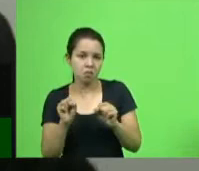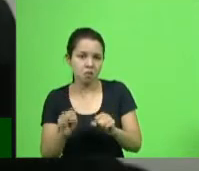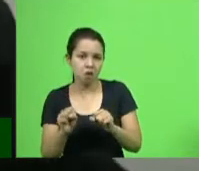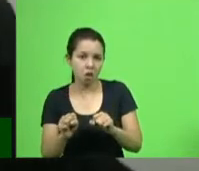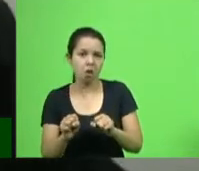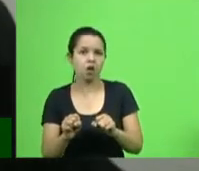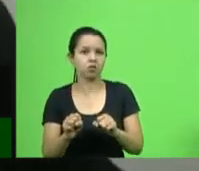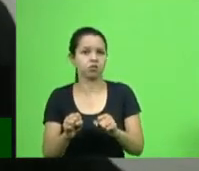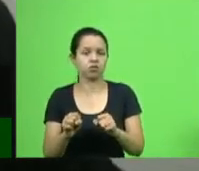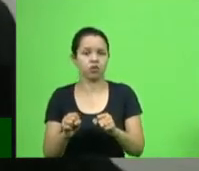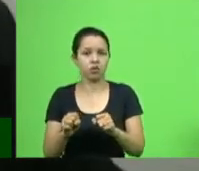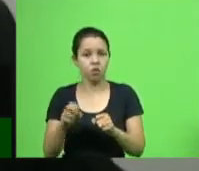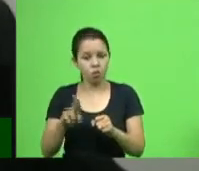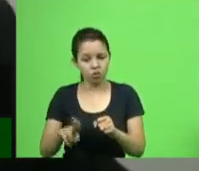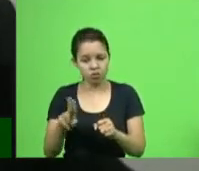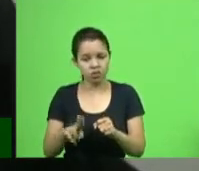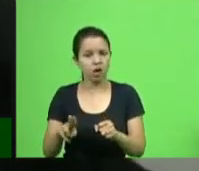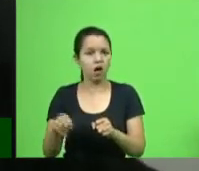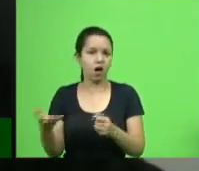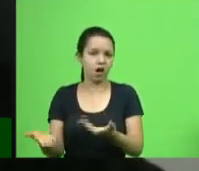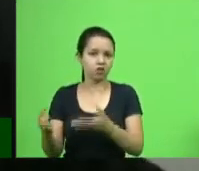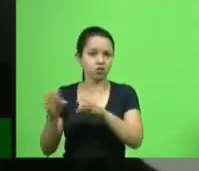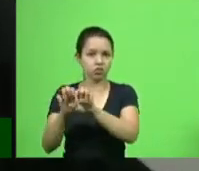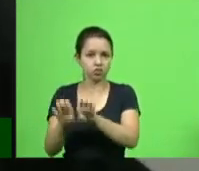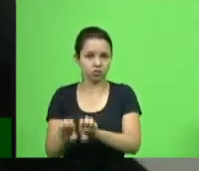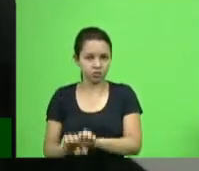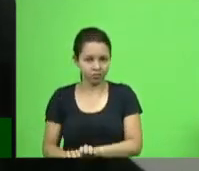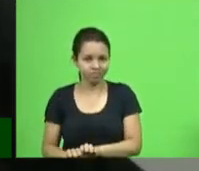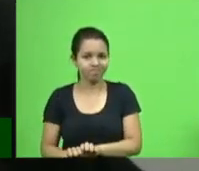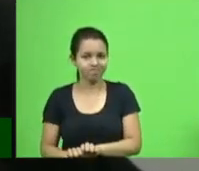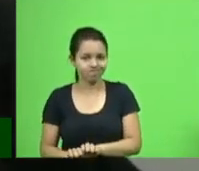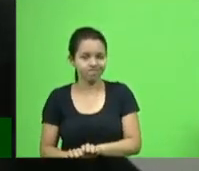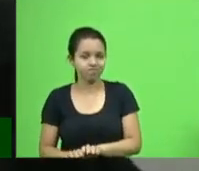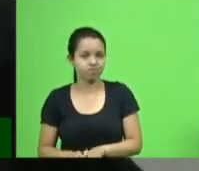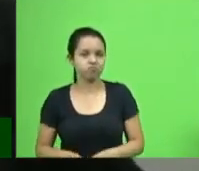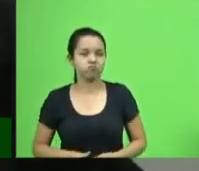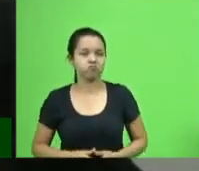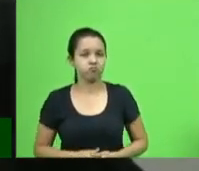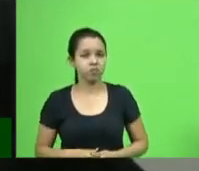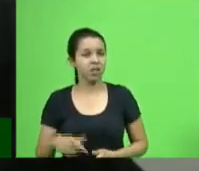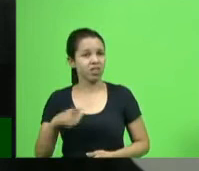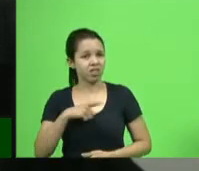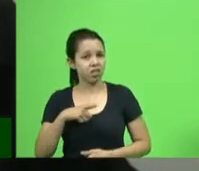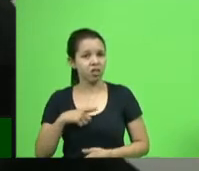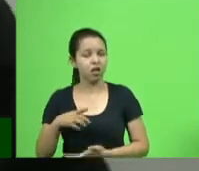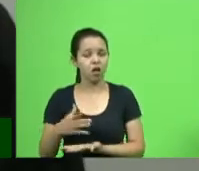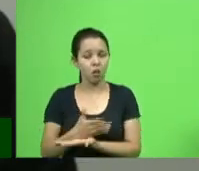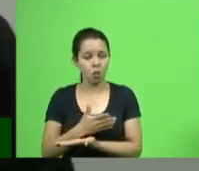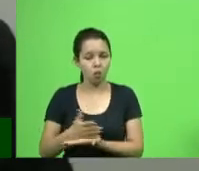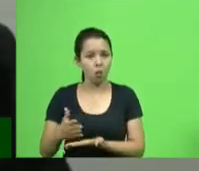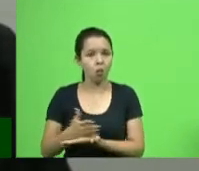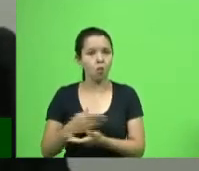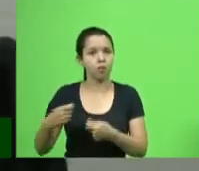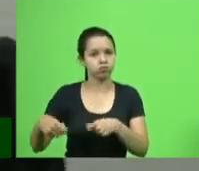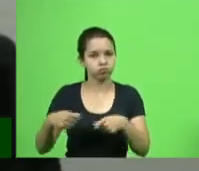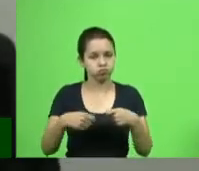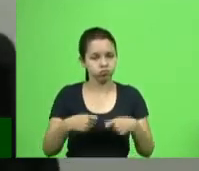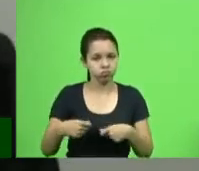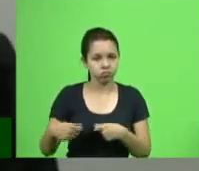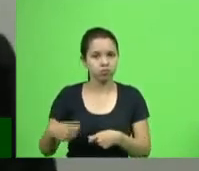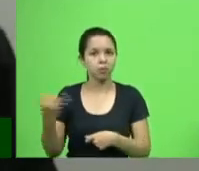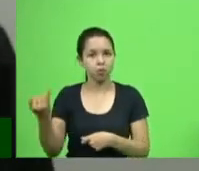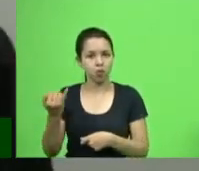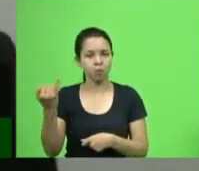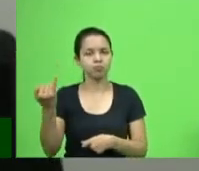possa utilizar essa estrutura. Nós temos algumas demandas importantes, além dessa abertura. Por